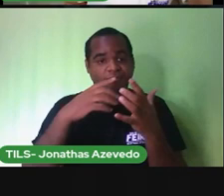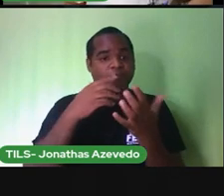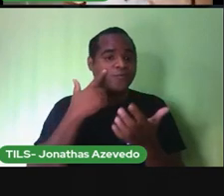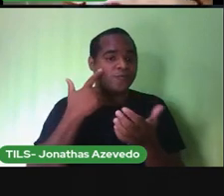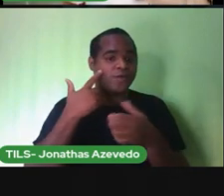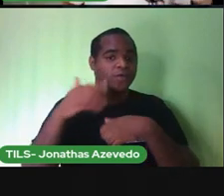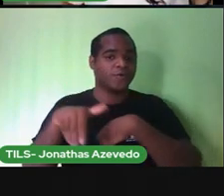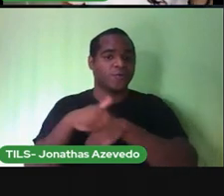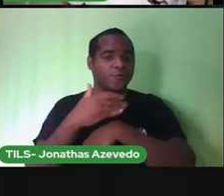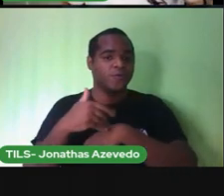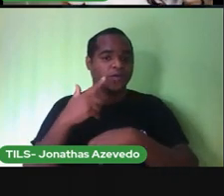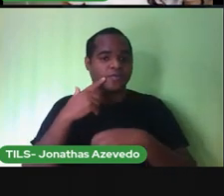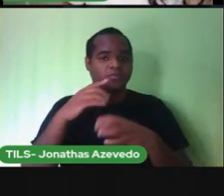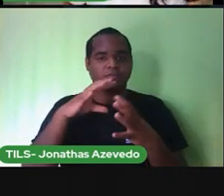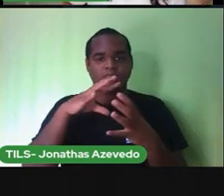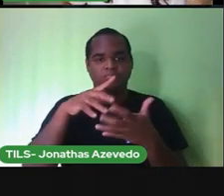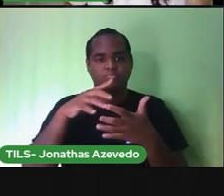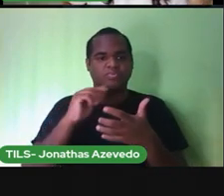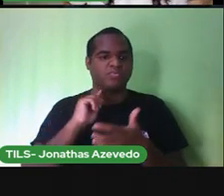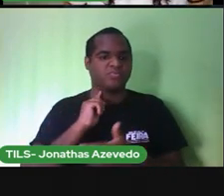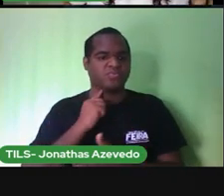com esse mundo de lixo